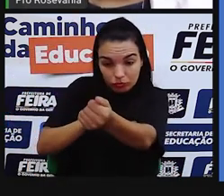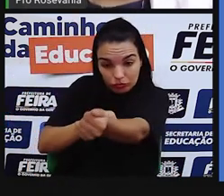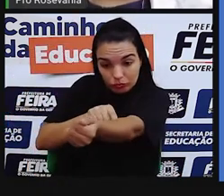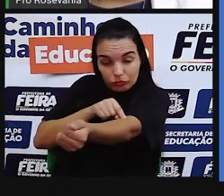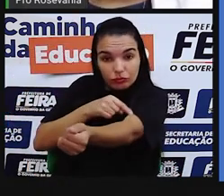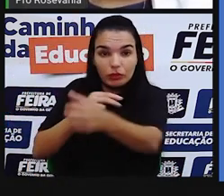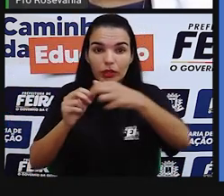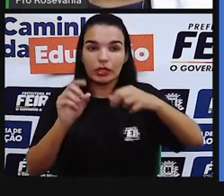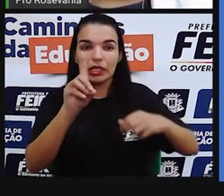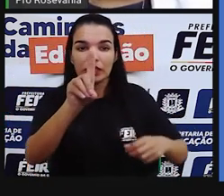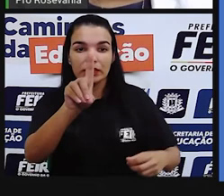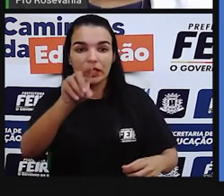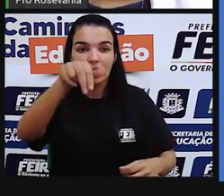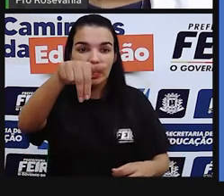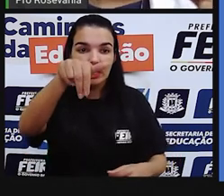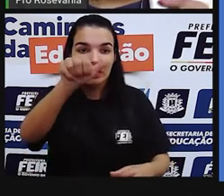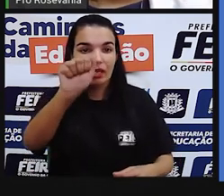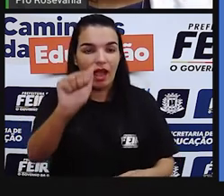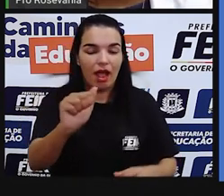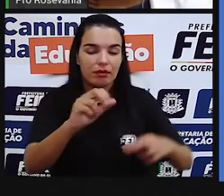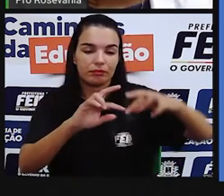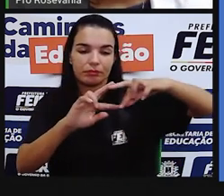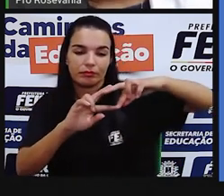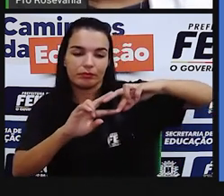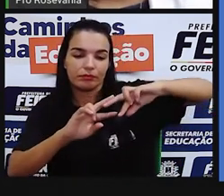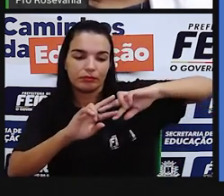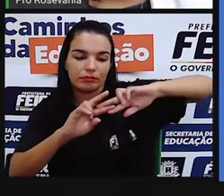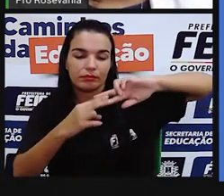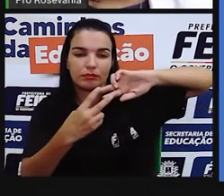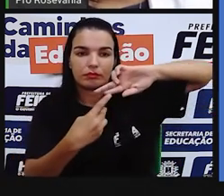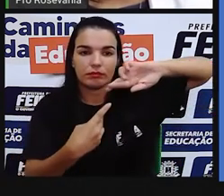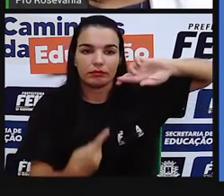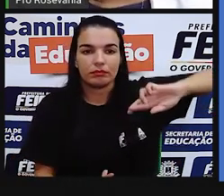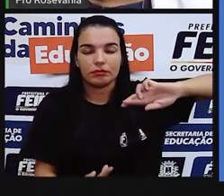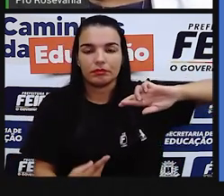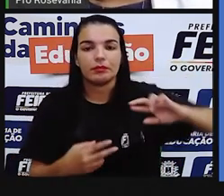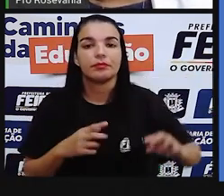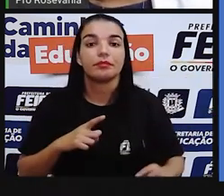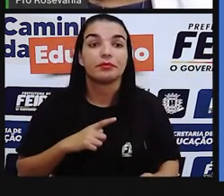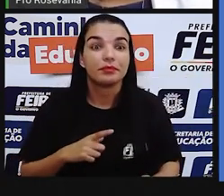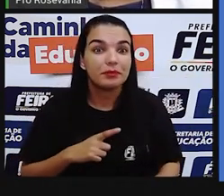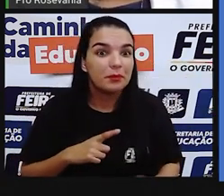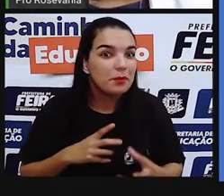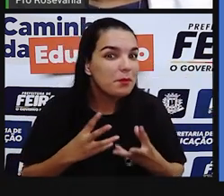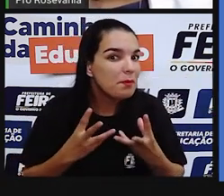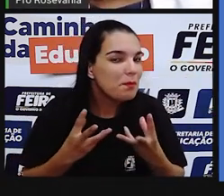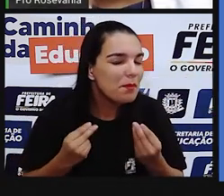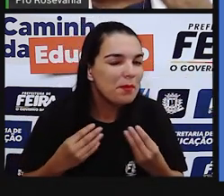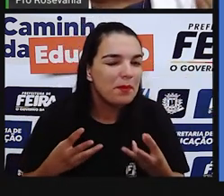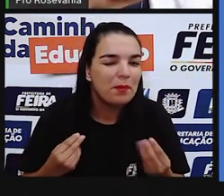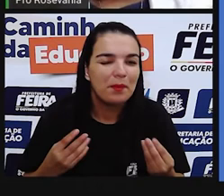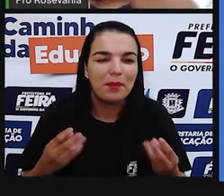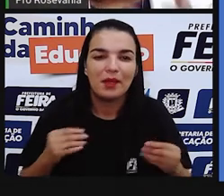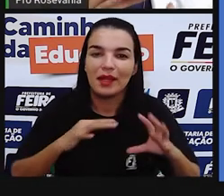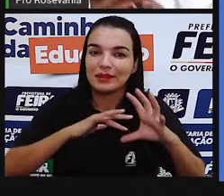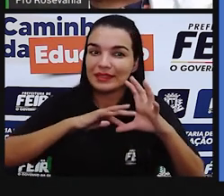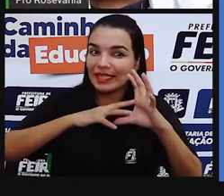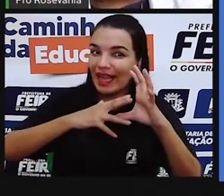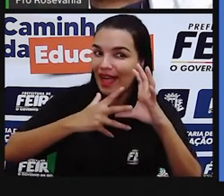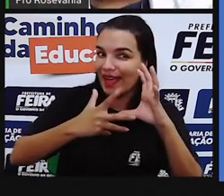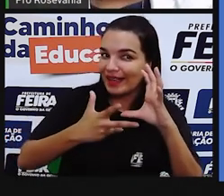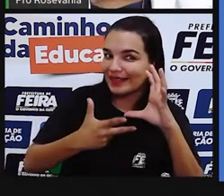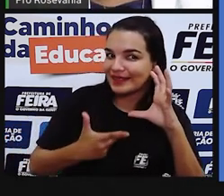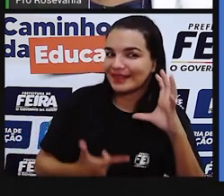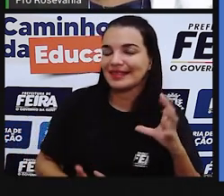muito das características desses povos dos atrais aí. Ou seja, a gente misturou